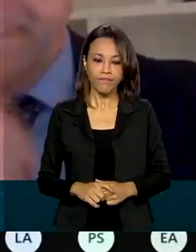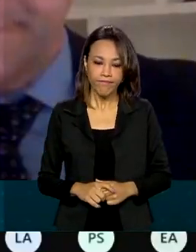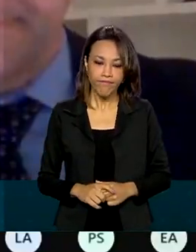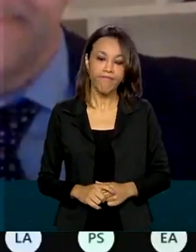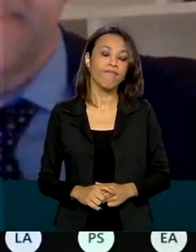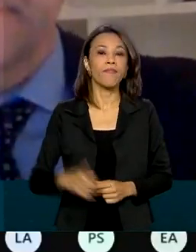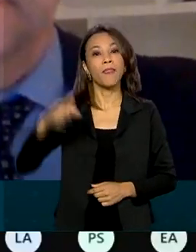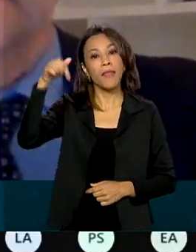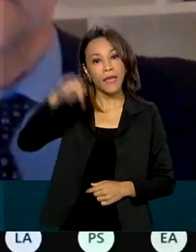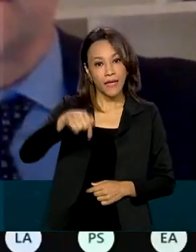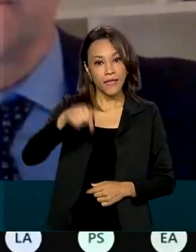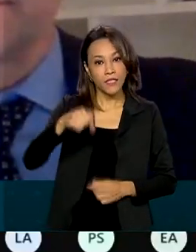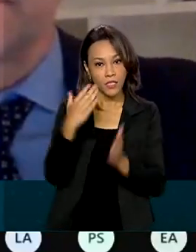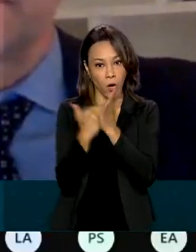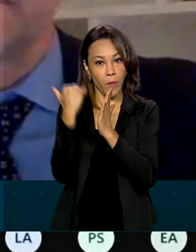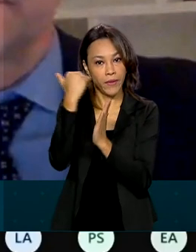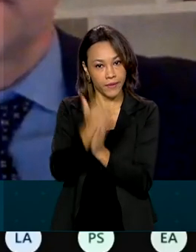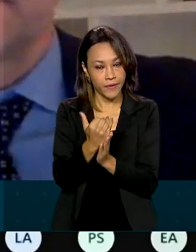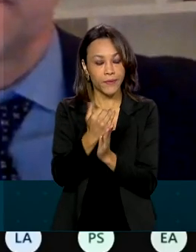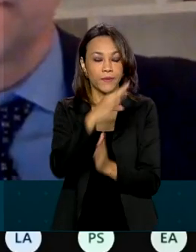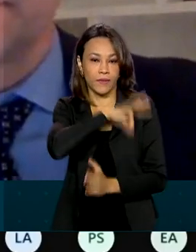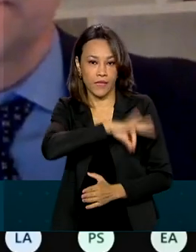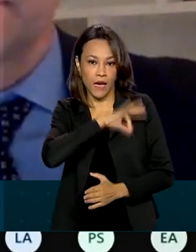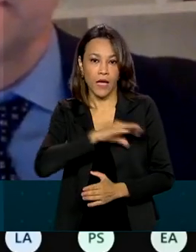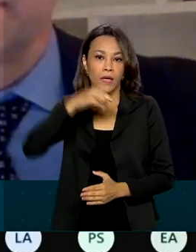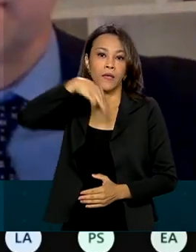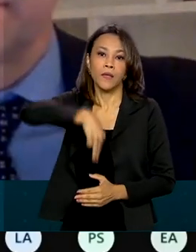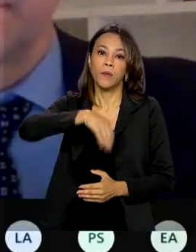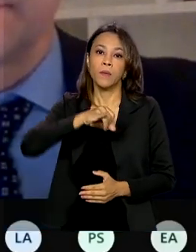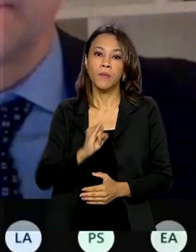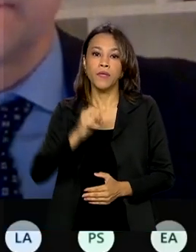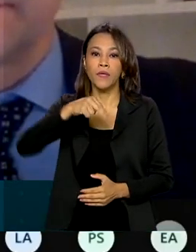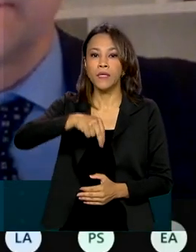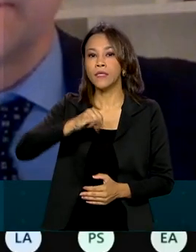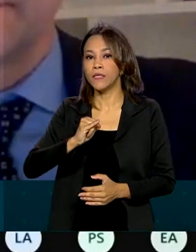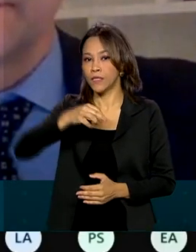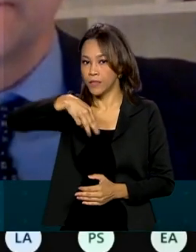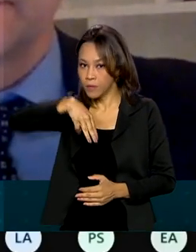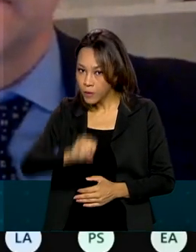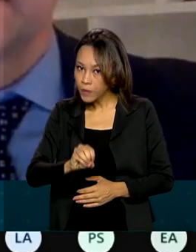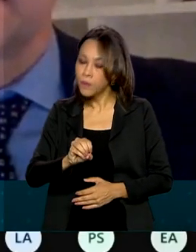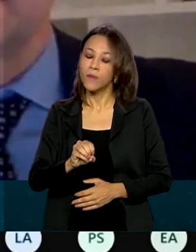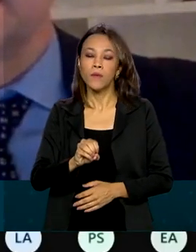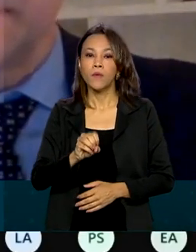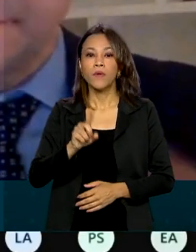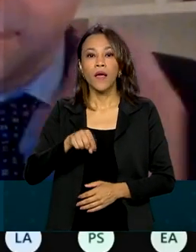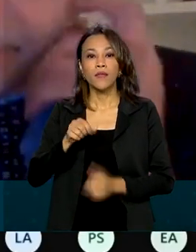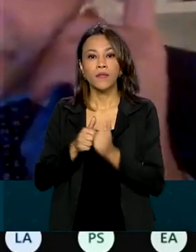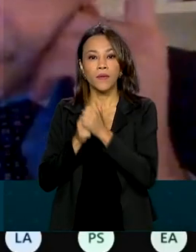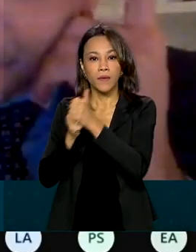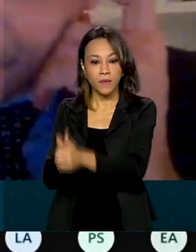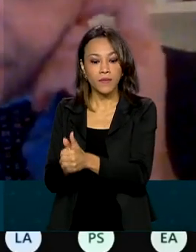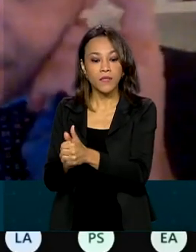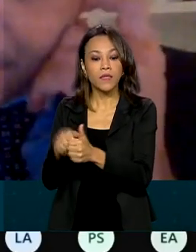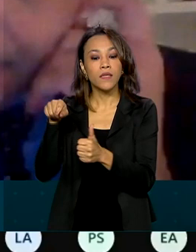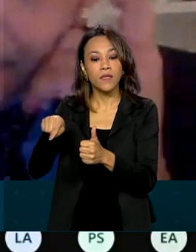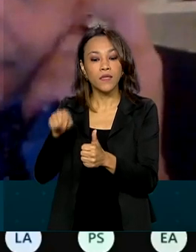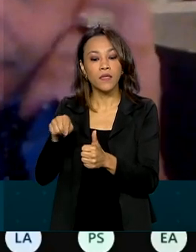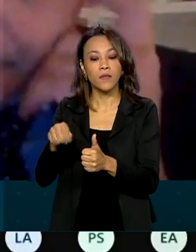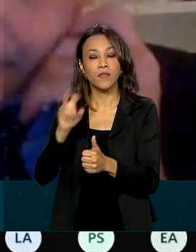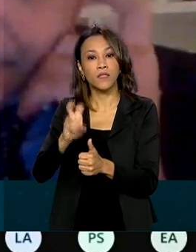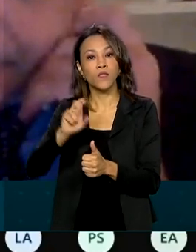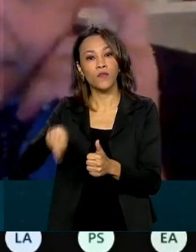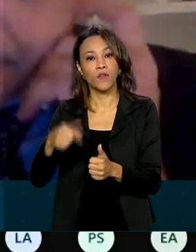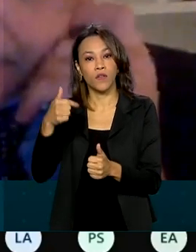Este aumento do salário mínimo, ele está considerando uma previsão do INPC de 5,22%,